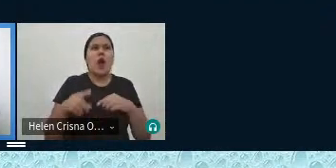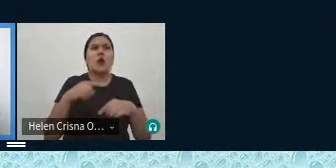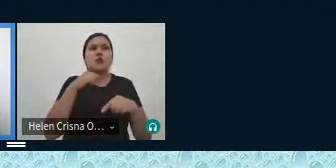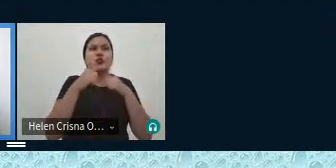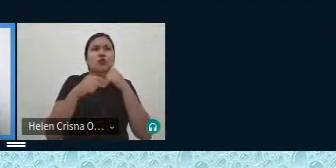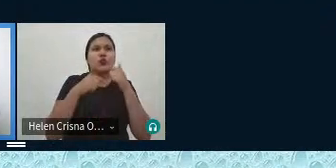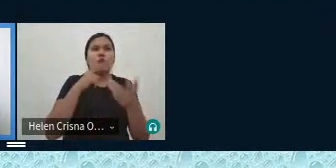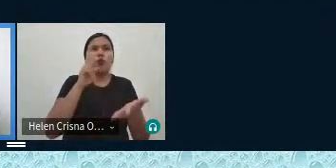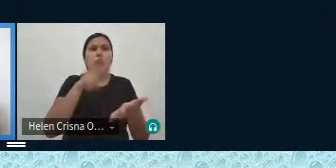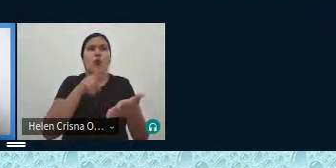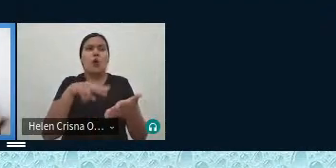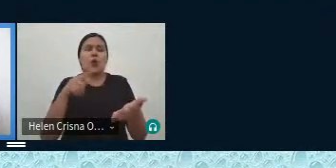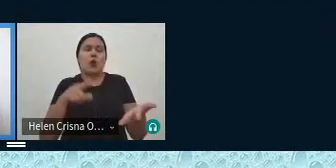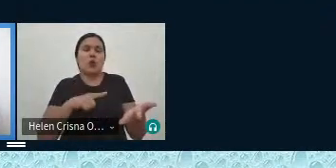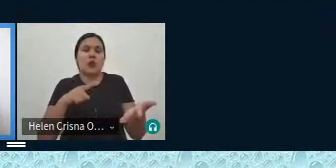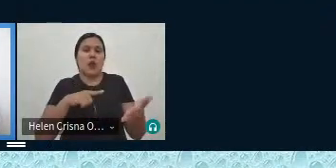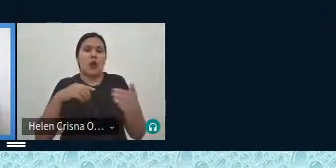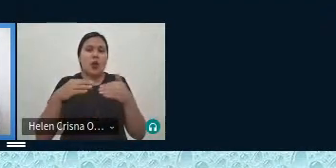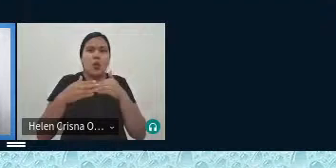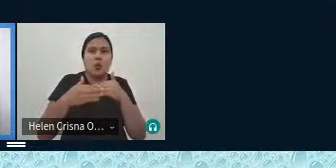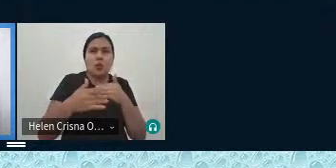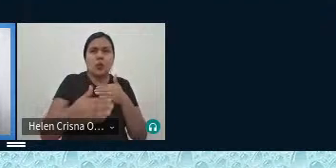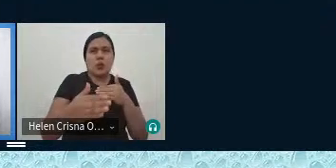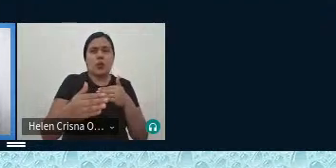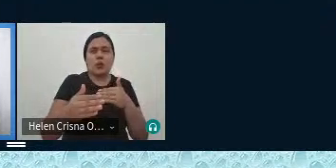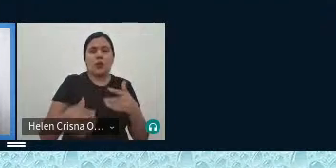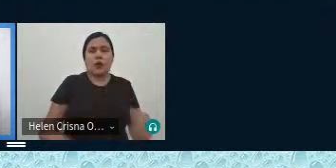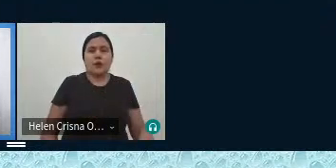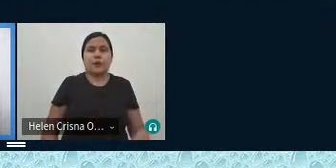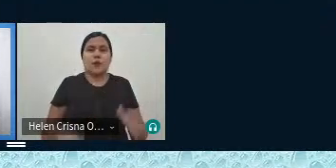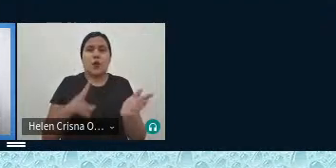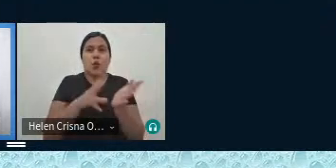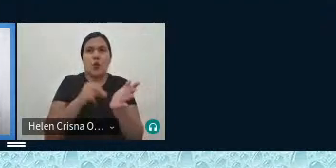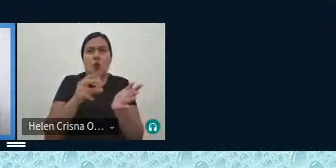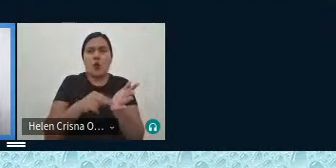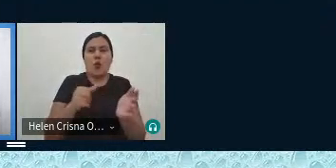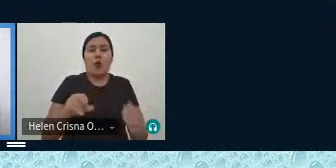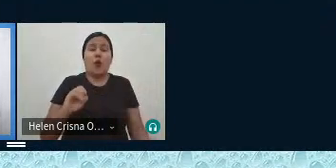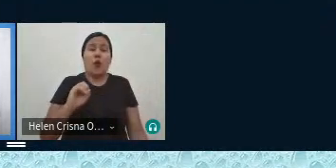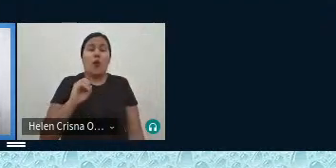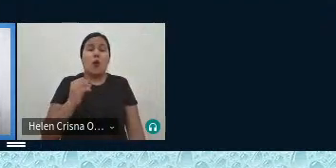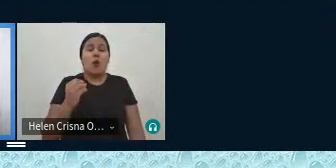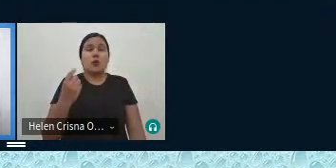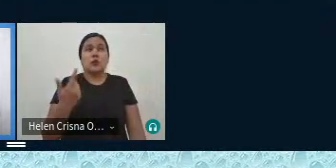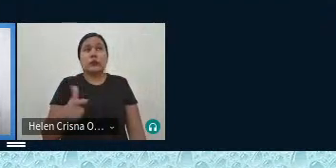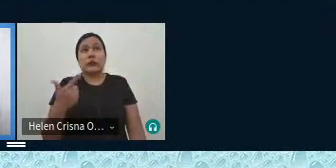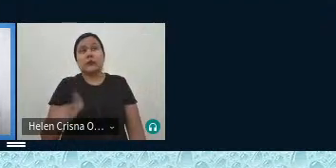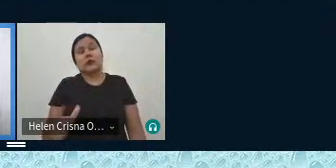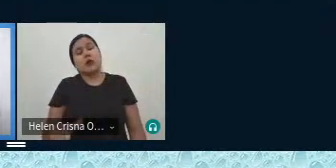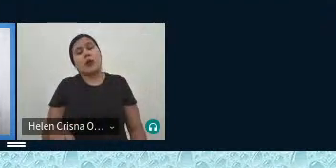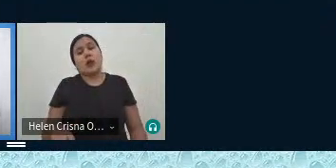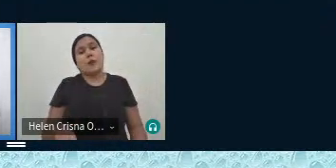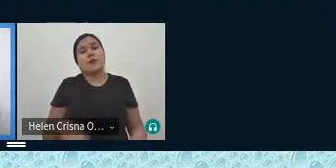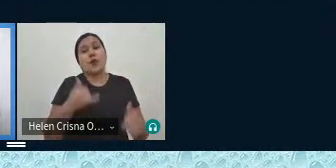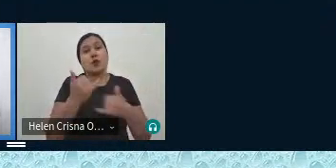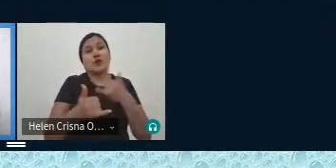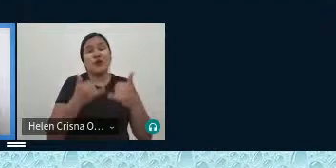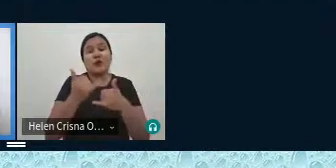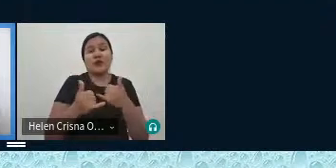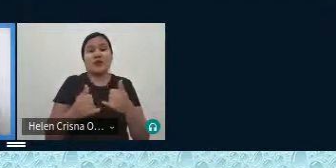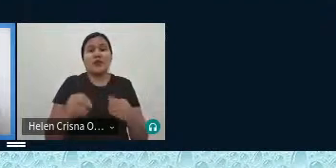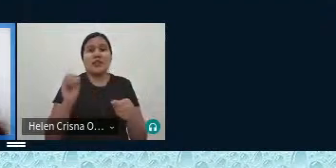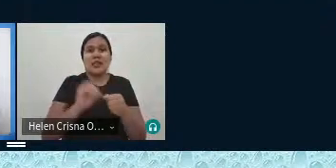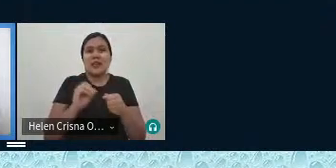que o leitor vai ter daquele vocabulário ou se não tem ele vai ter que o jogador vai ter que